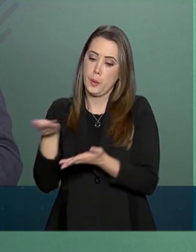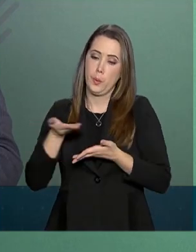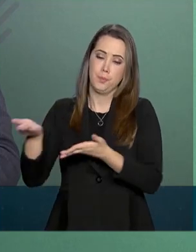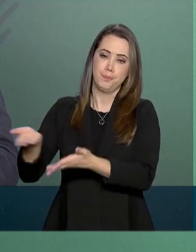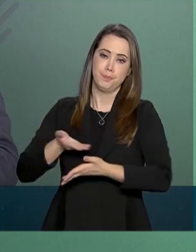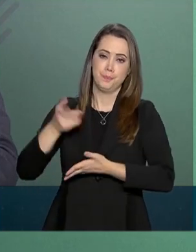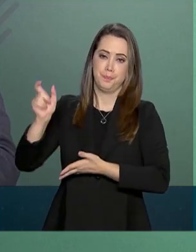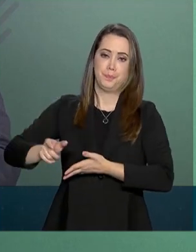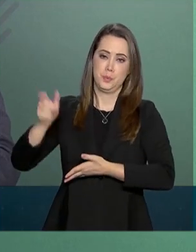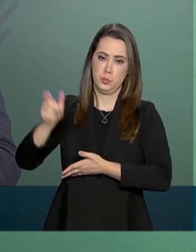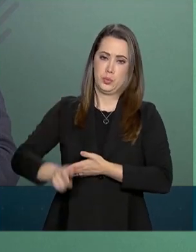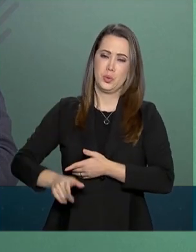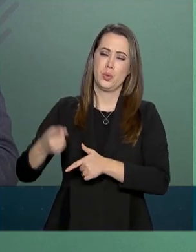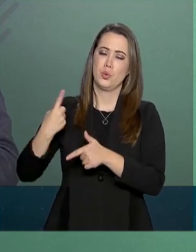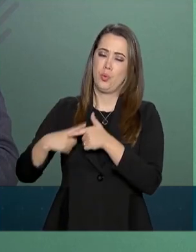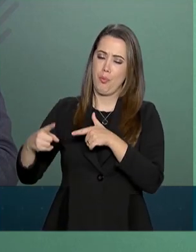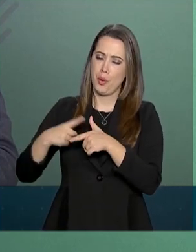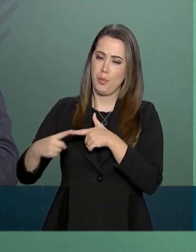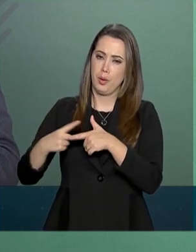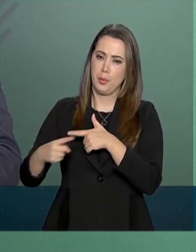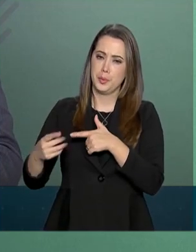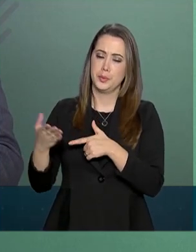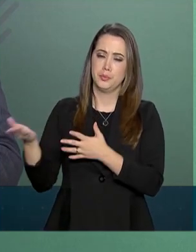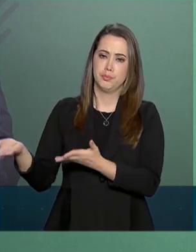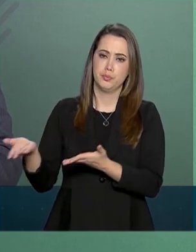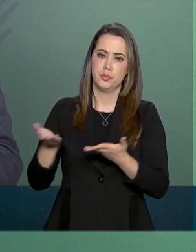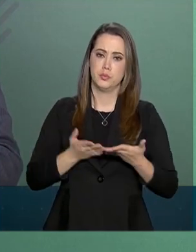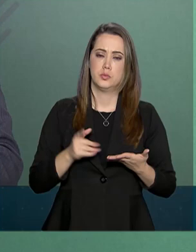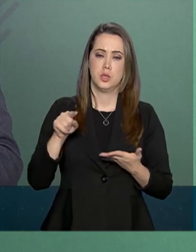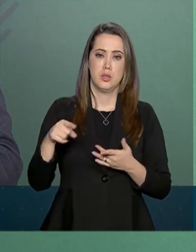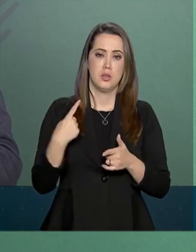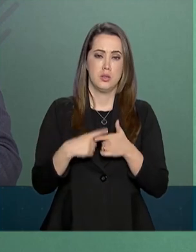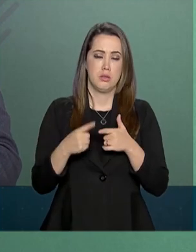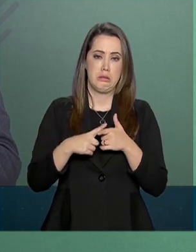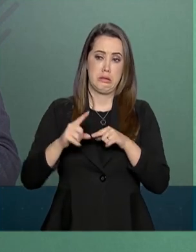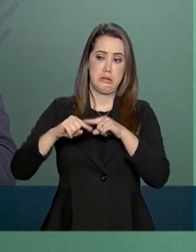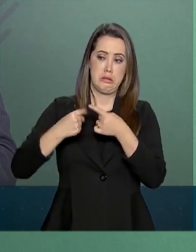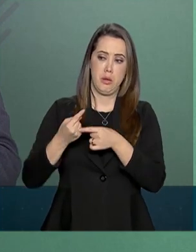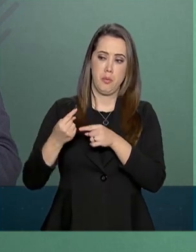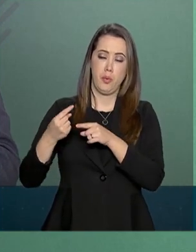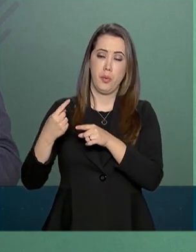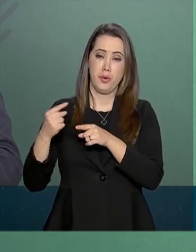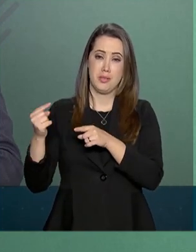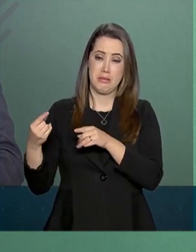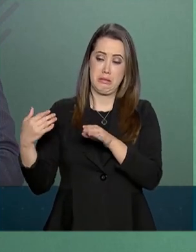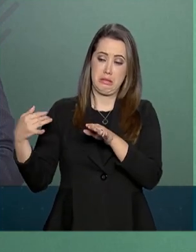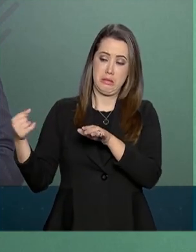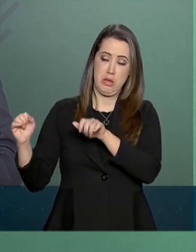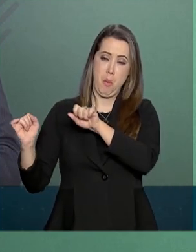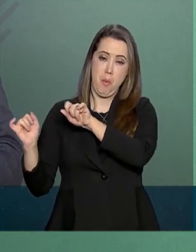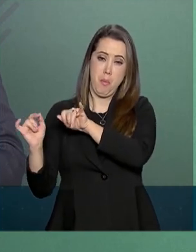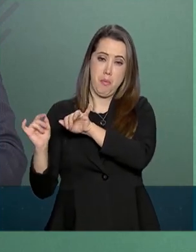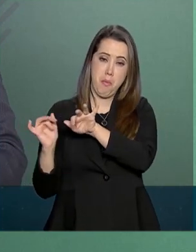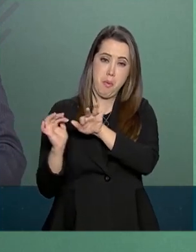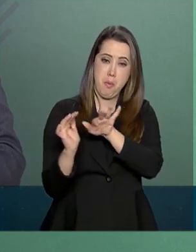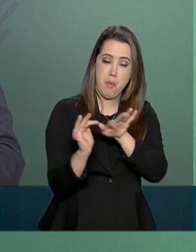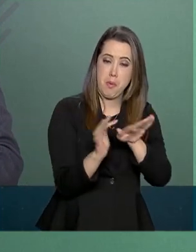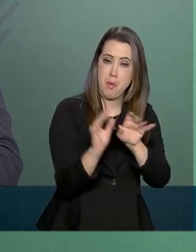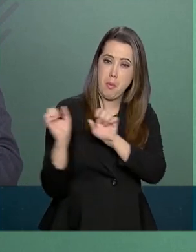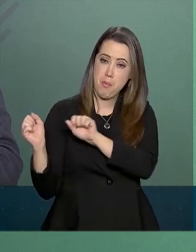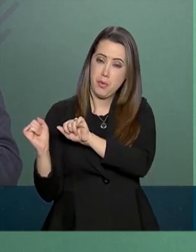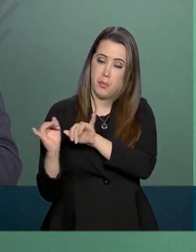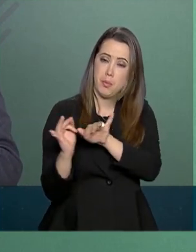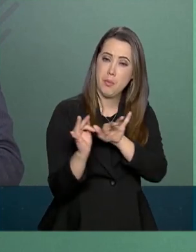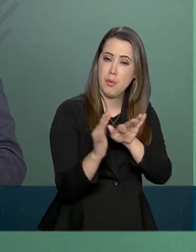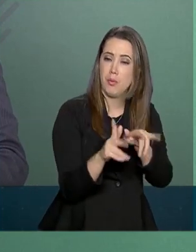a pessoas em situação de vulnerabilidade decorrente de fluxo migratório, provocada por